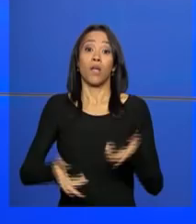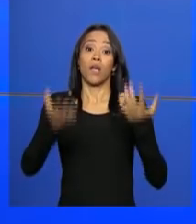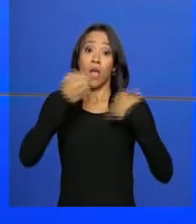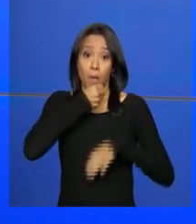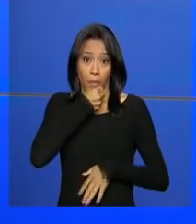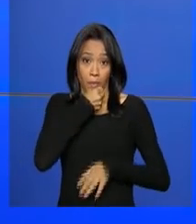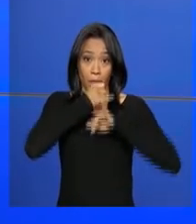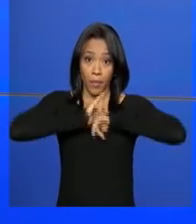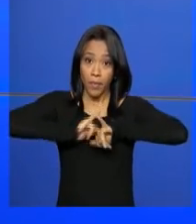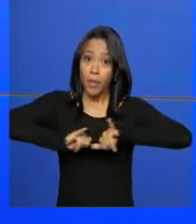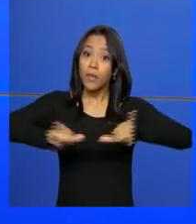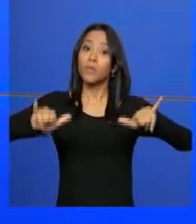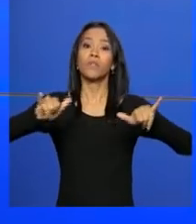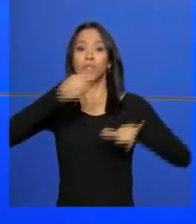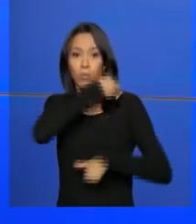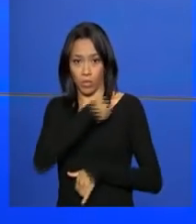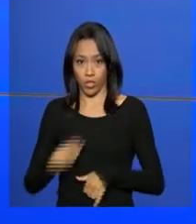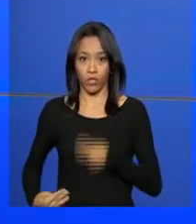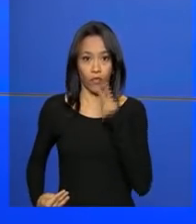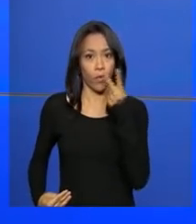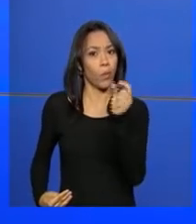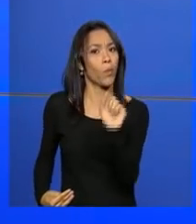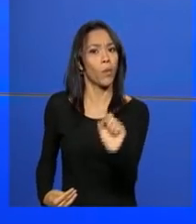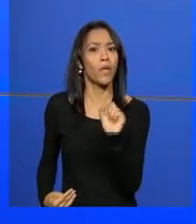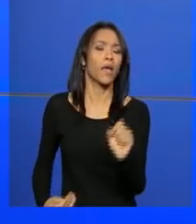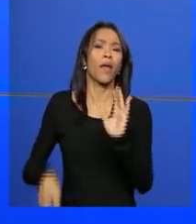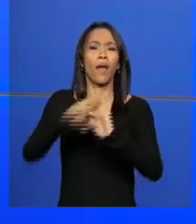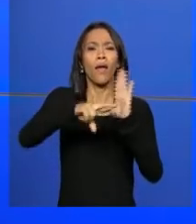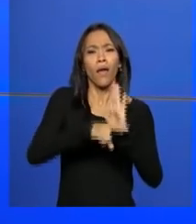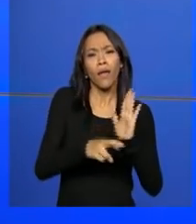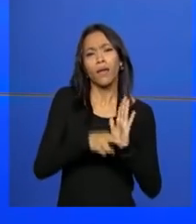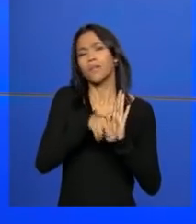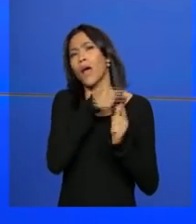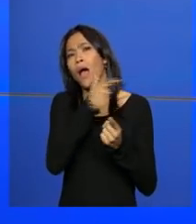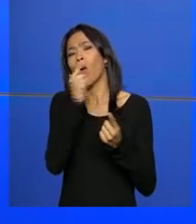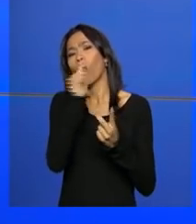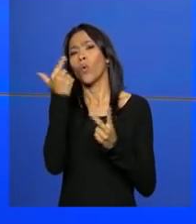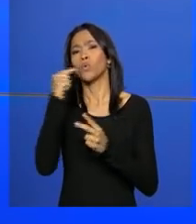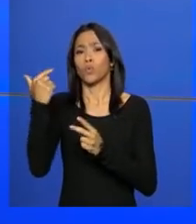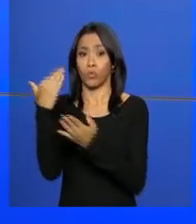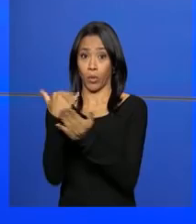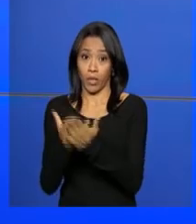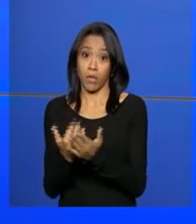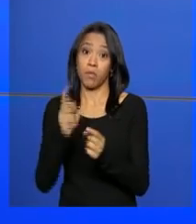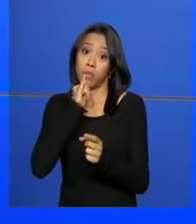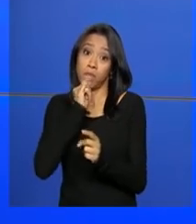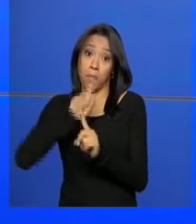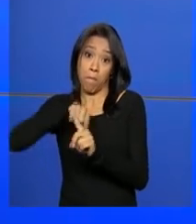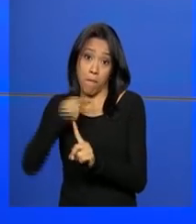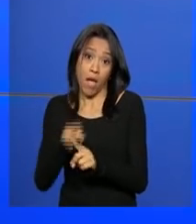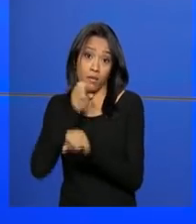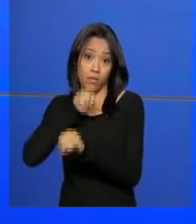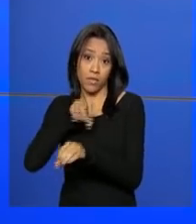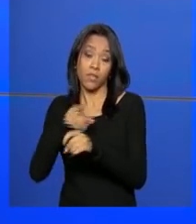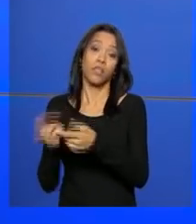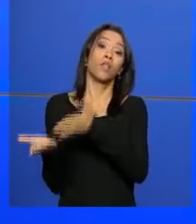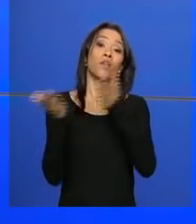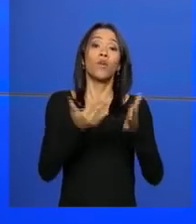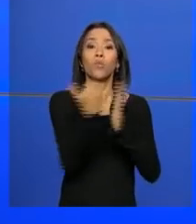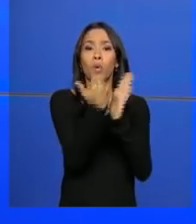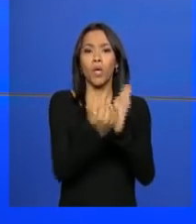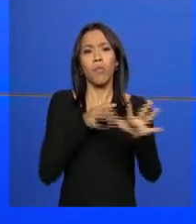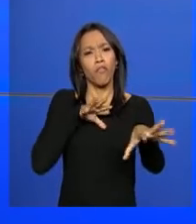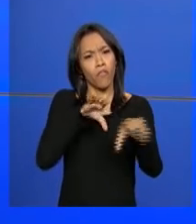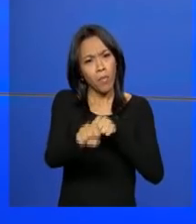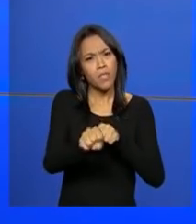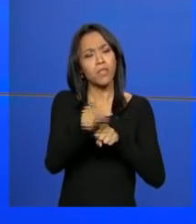Aloysio Mercadante anuncia ainda medidas em relação a outros programas, como o Mais Educação e Programa de Formação